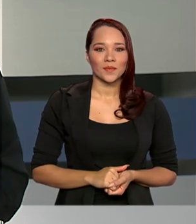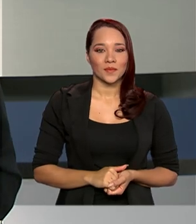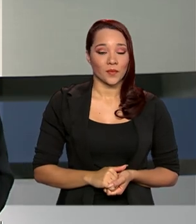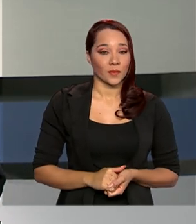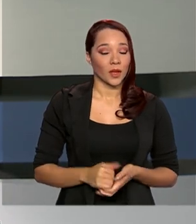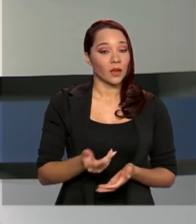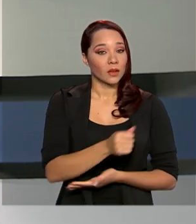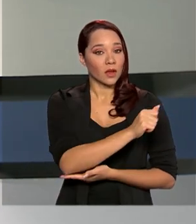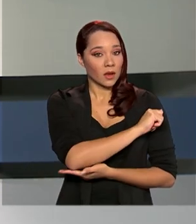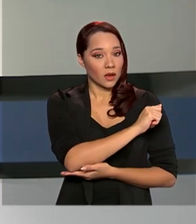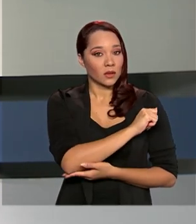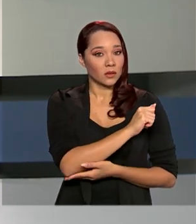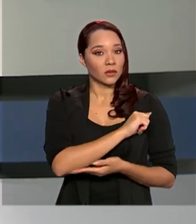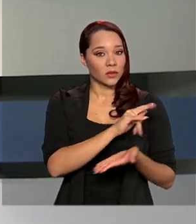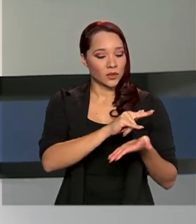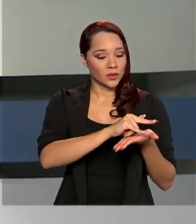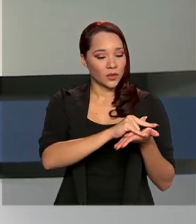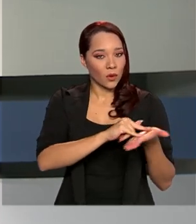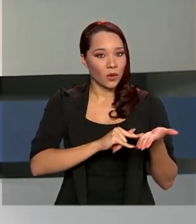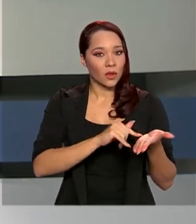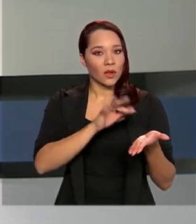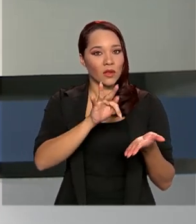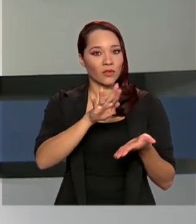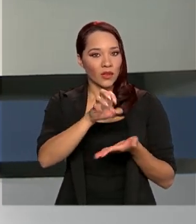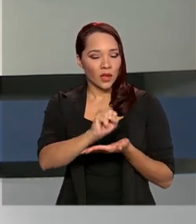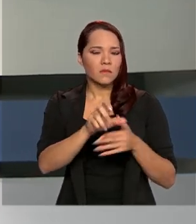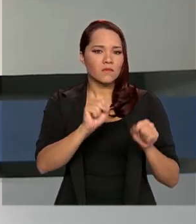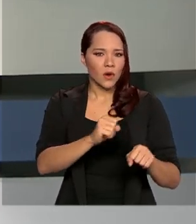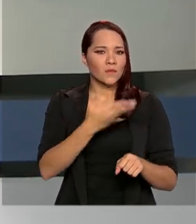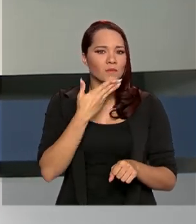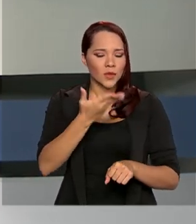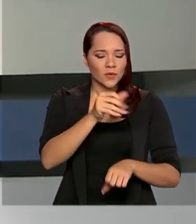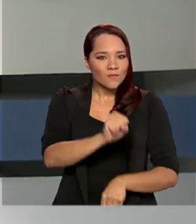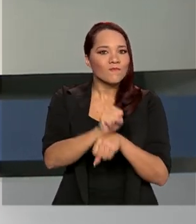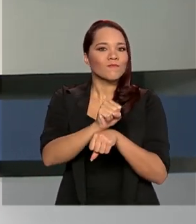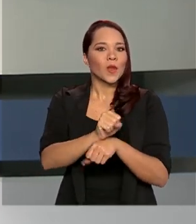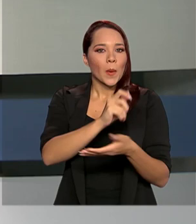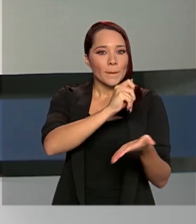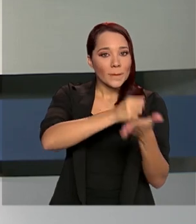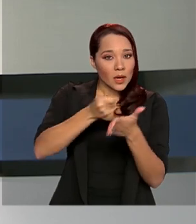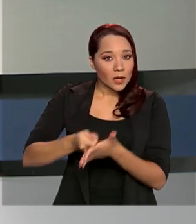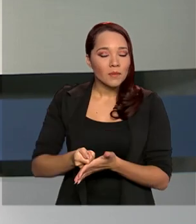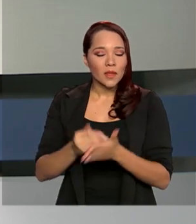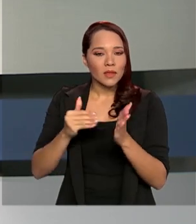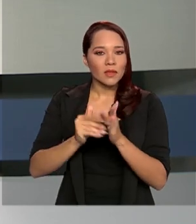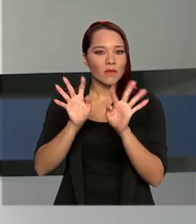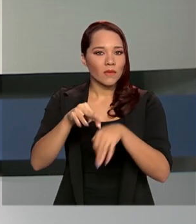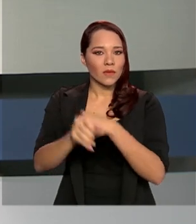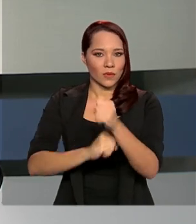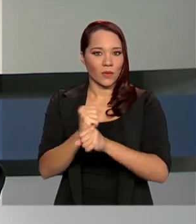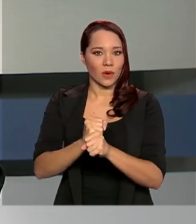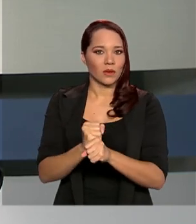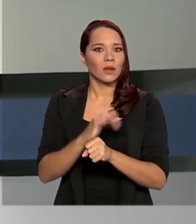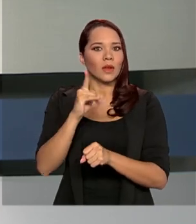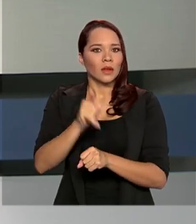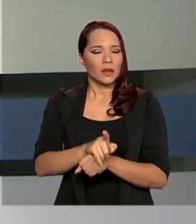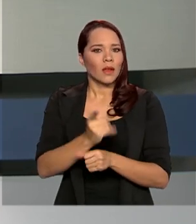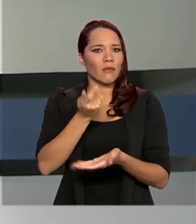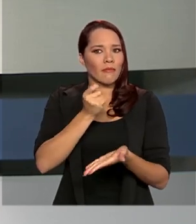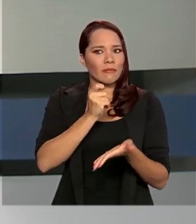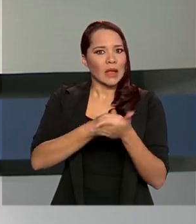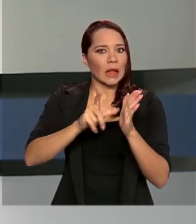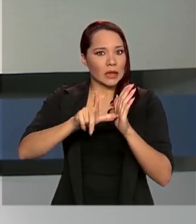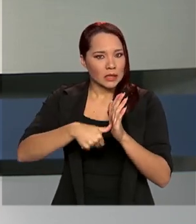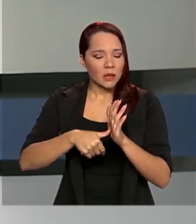E estudantes que contrataram o FIES podem suspender o pagamento das parcelas até o fim do ano. Quem está inadimplente também